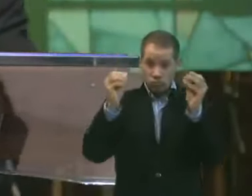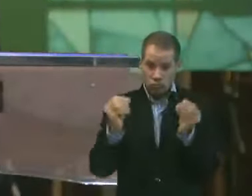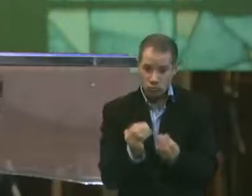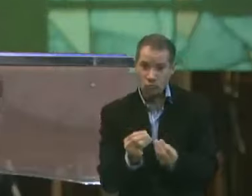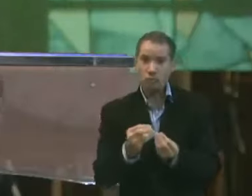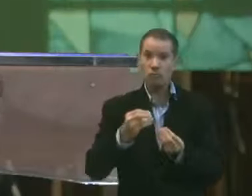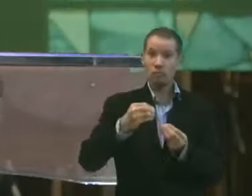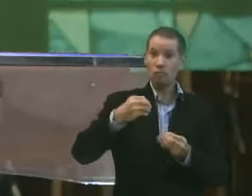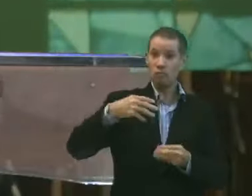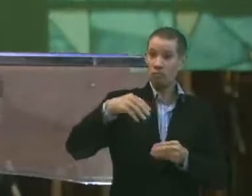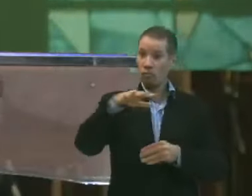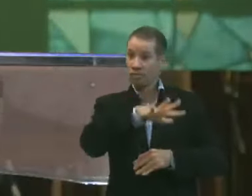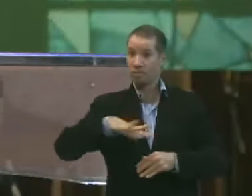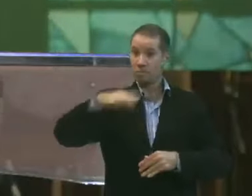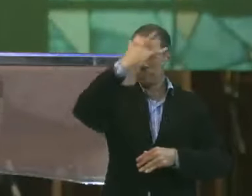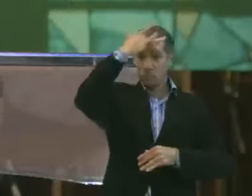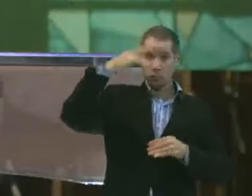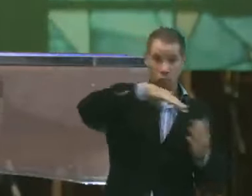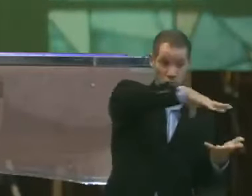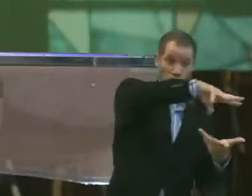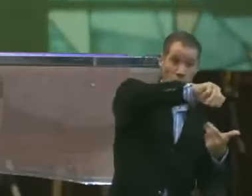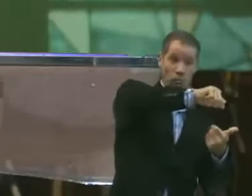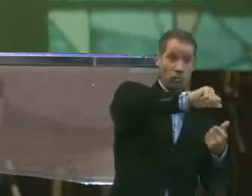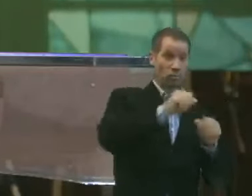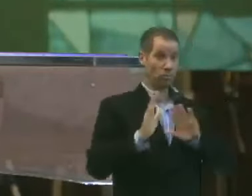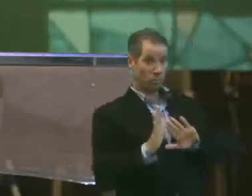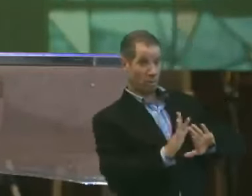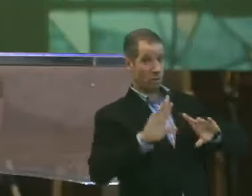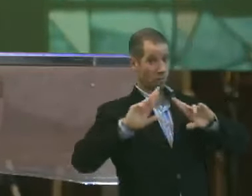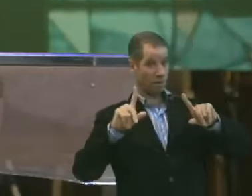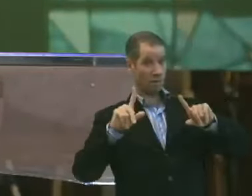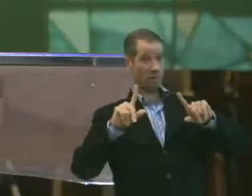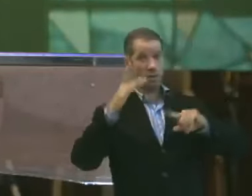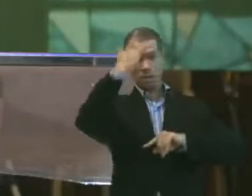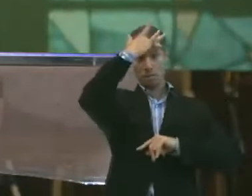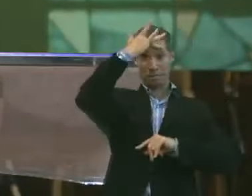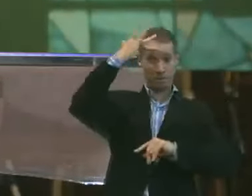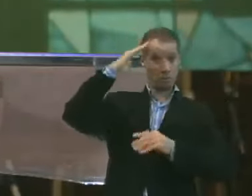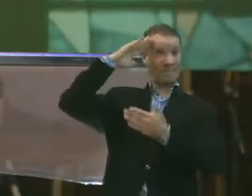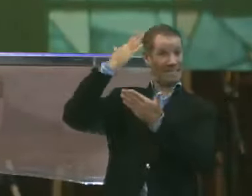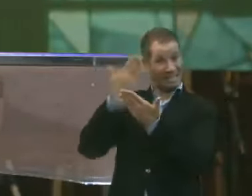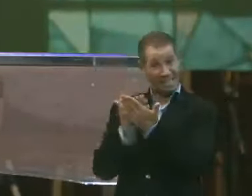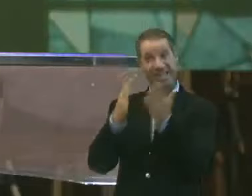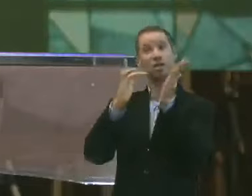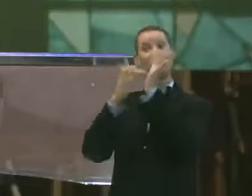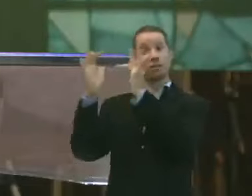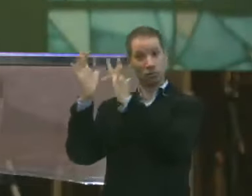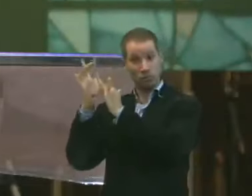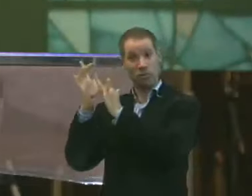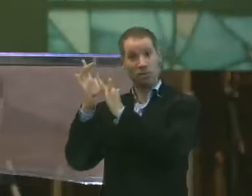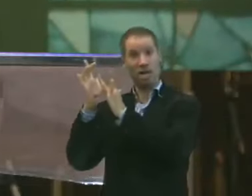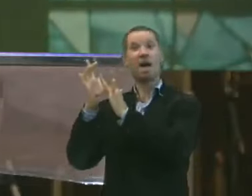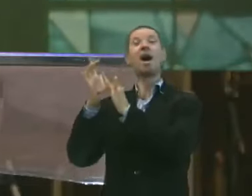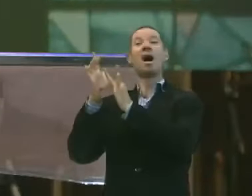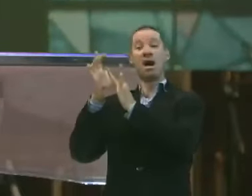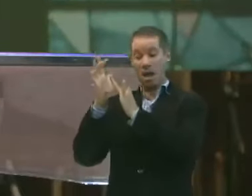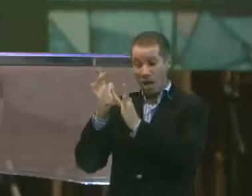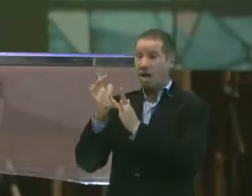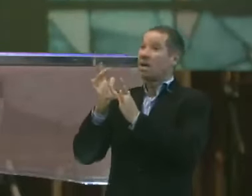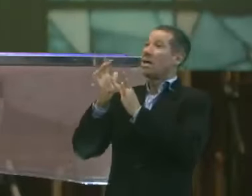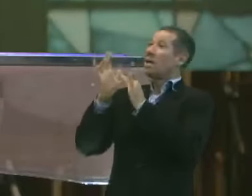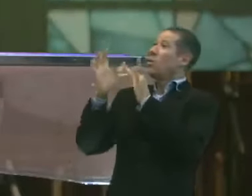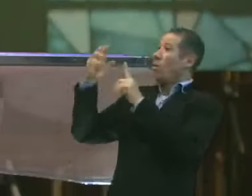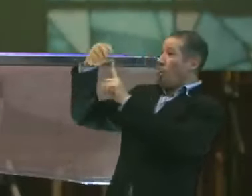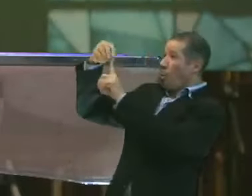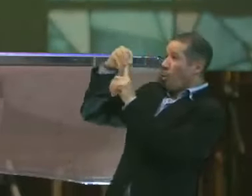São filhos de Deus. Aqueles. Que creem em Jesus. Que colocam Jesus